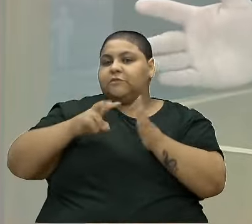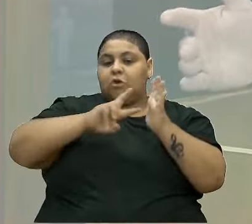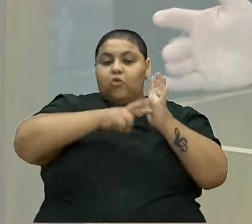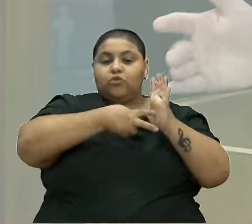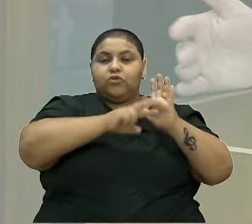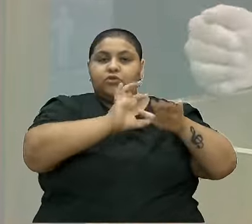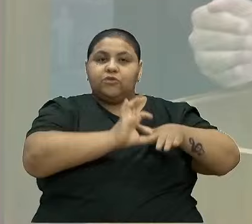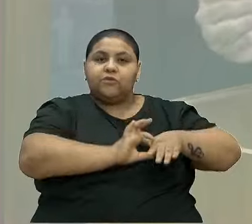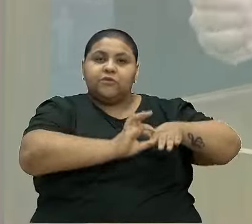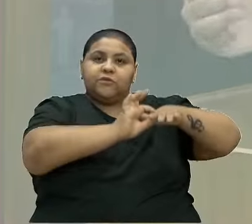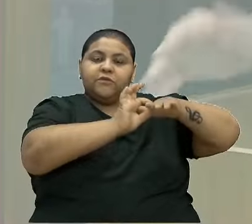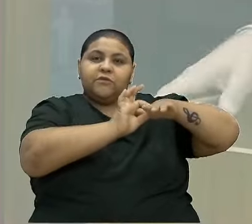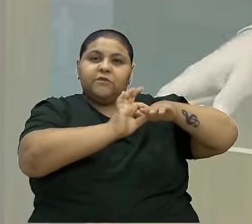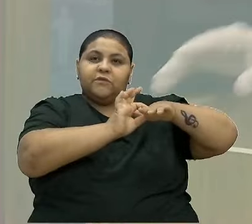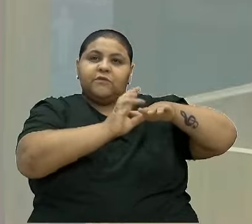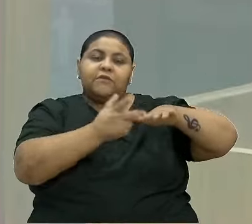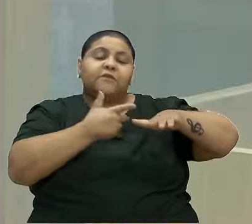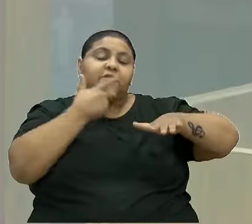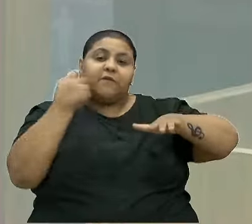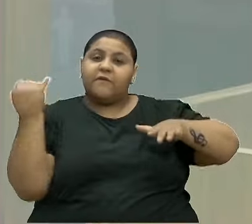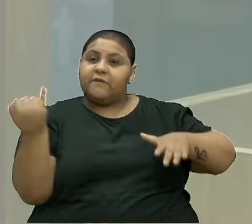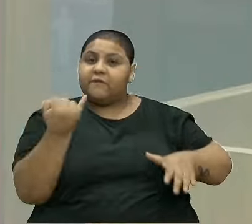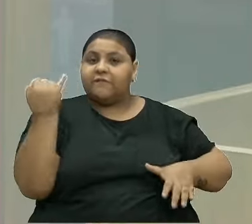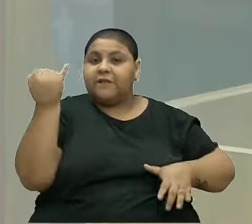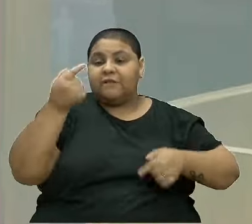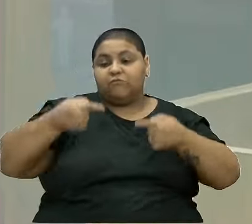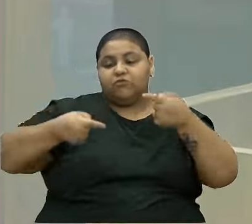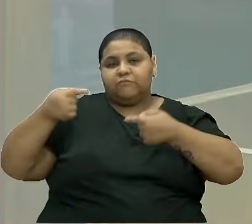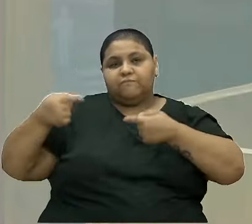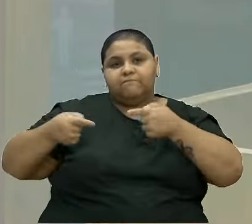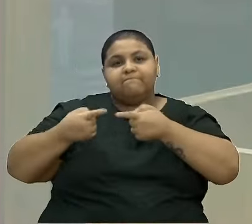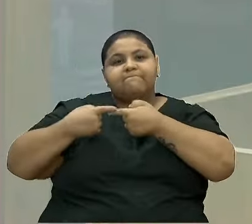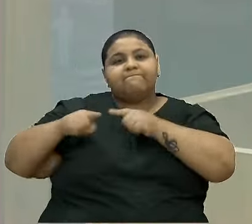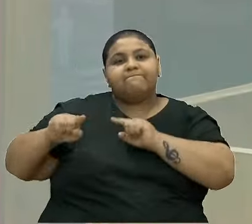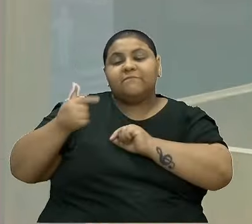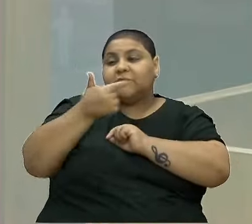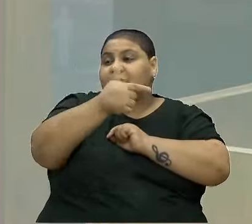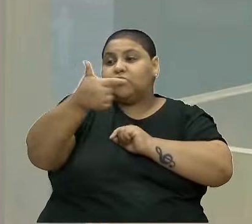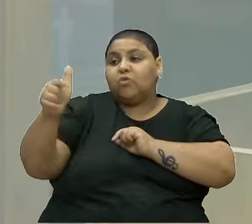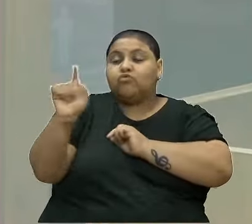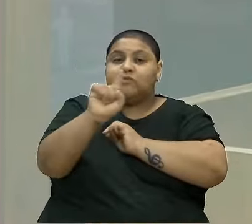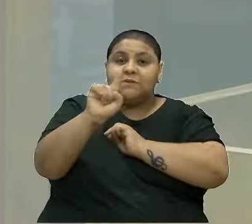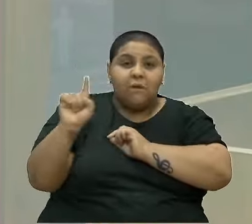patronal aqui que pondera, fala da importância da discussão. Mas outros não.